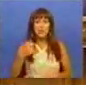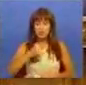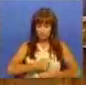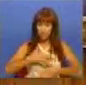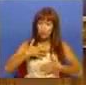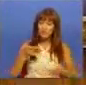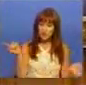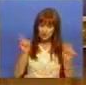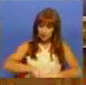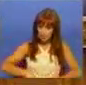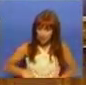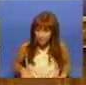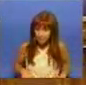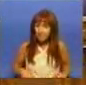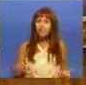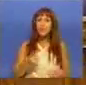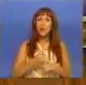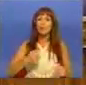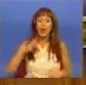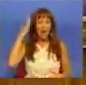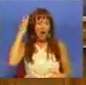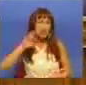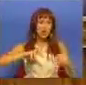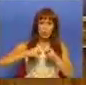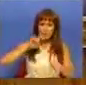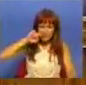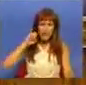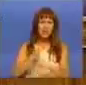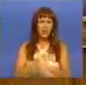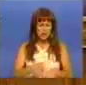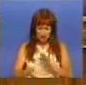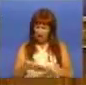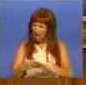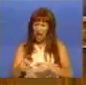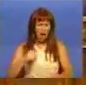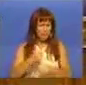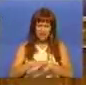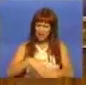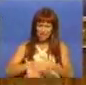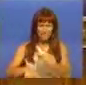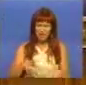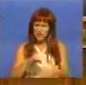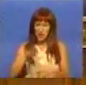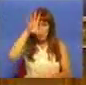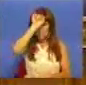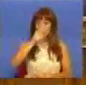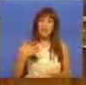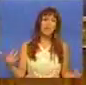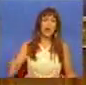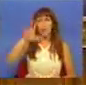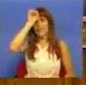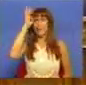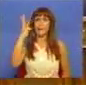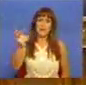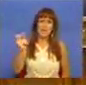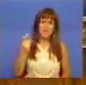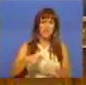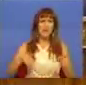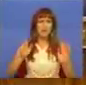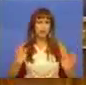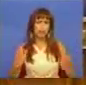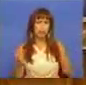profissionais. Porque acho que é um problema que exige rapidez de atuação num Governo que já governa há 3 anos e meio.